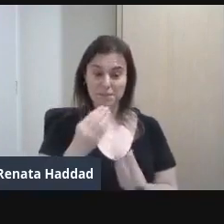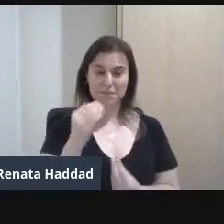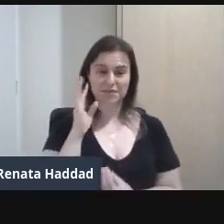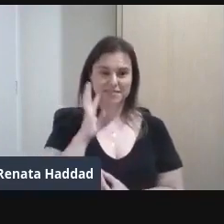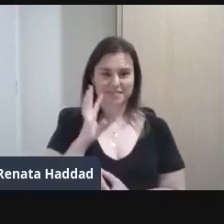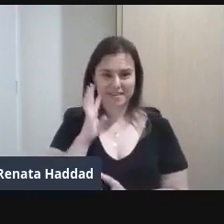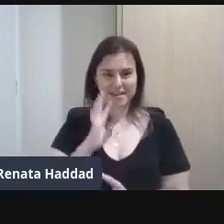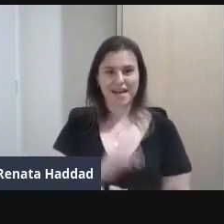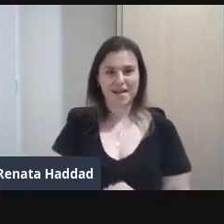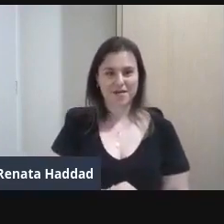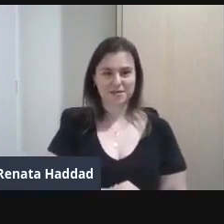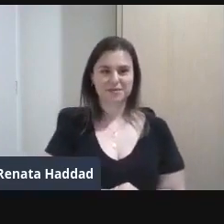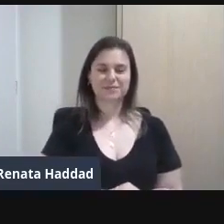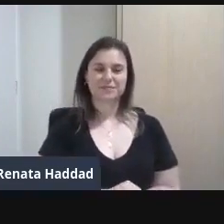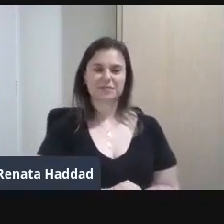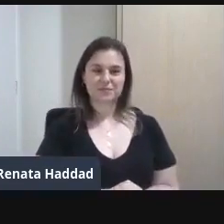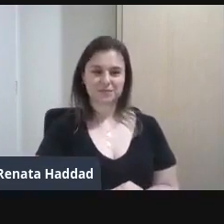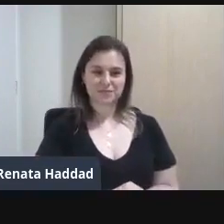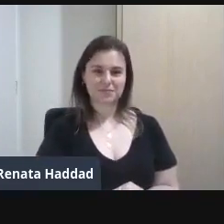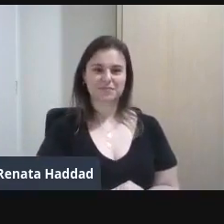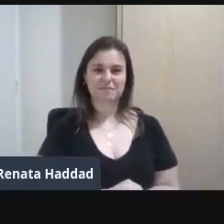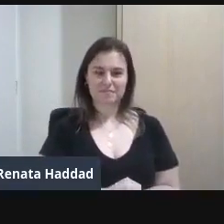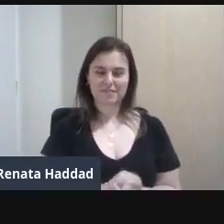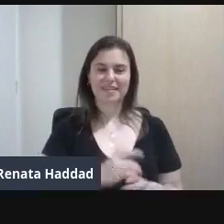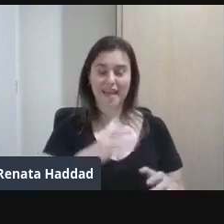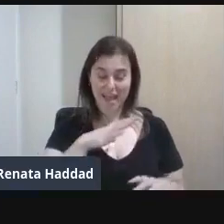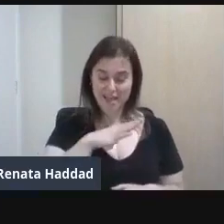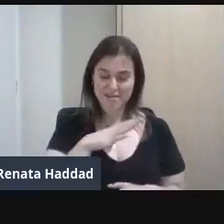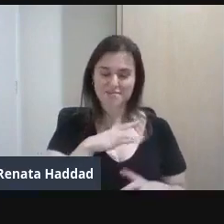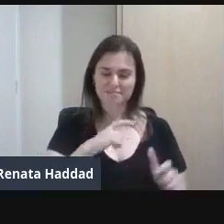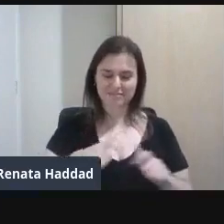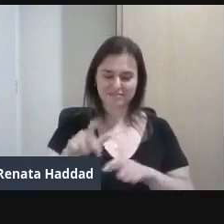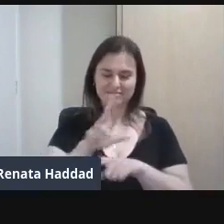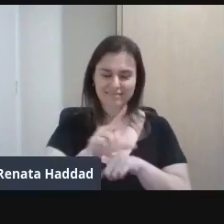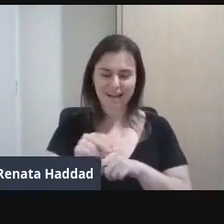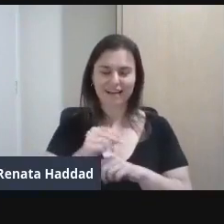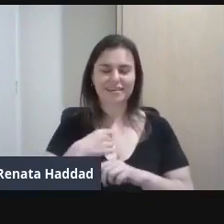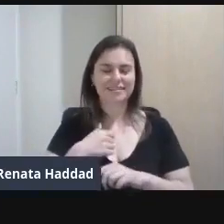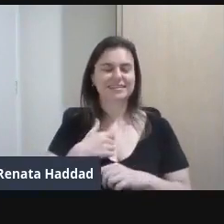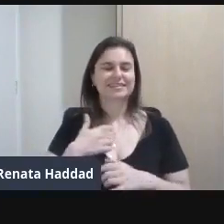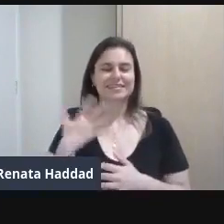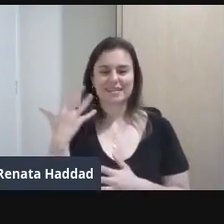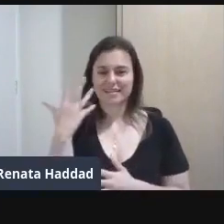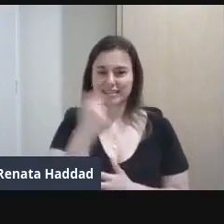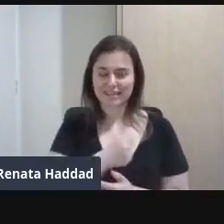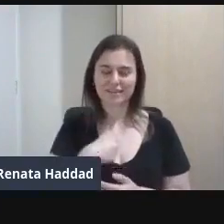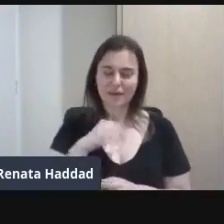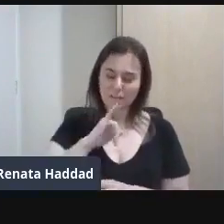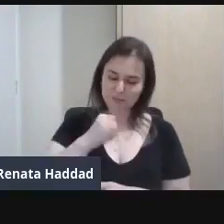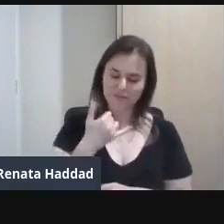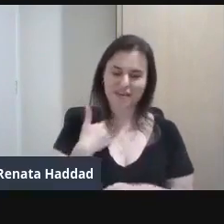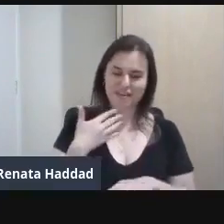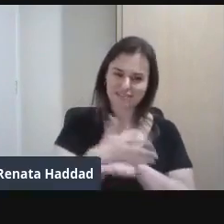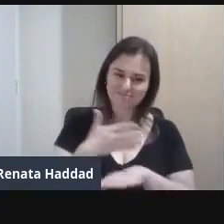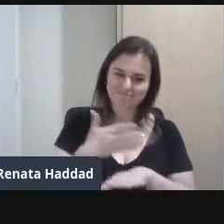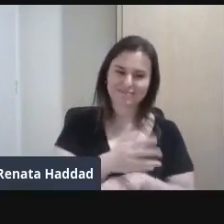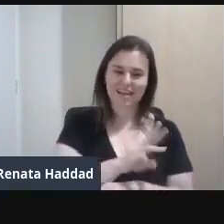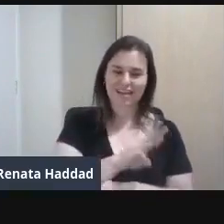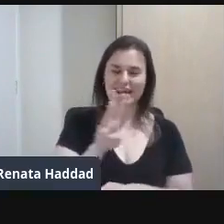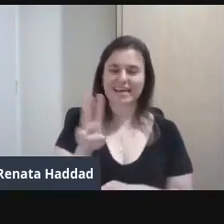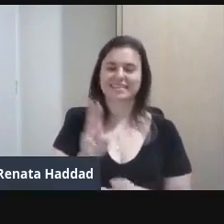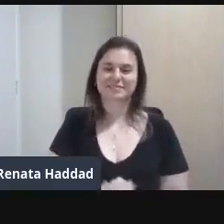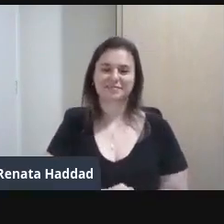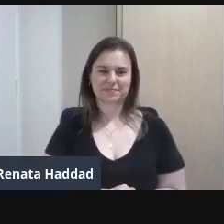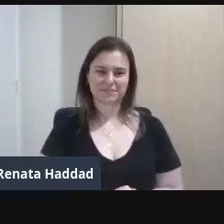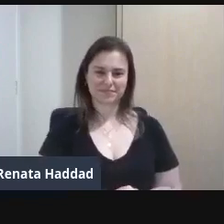área de bem-estar Unidade incrível Então Aproveitem Acesse Né, Flávio? Olha lá Flávio, muito bom